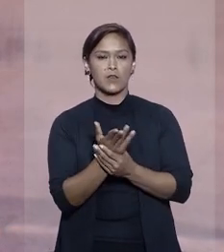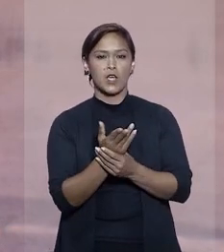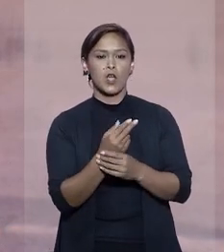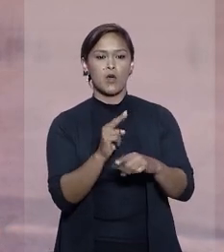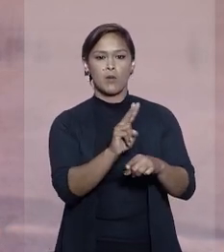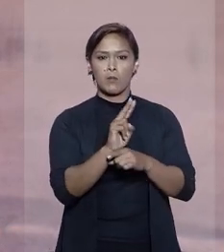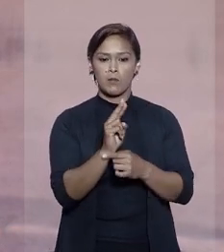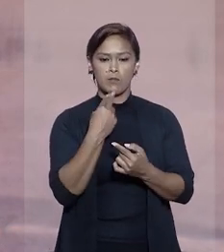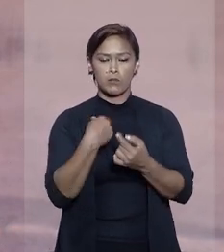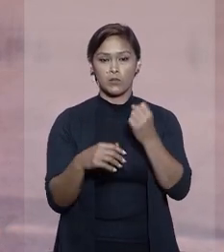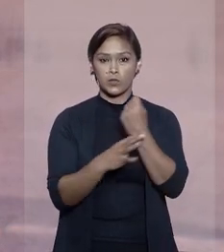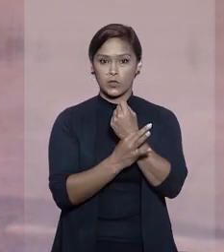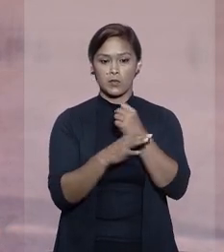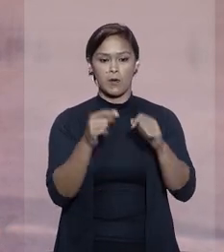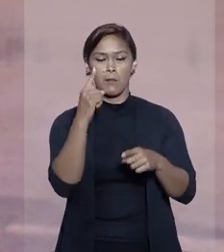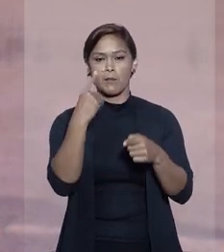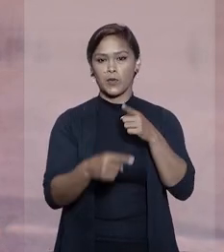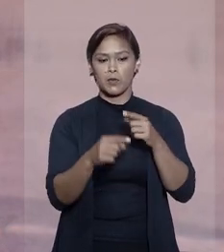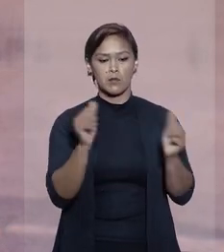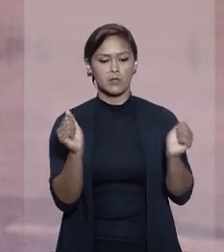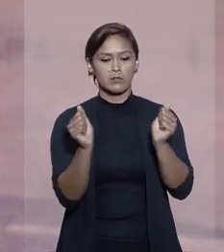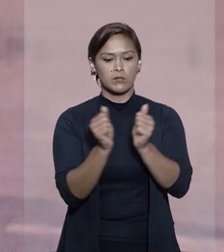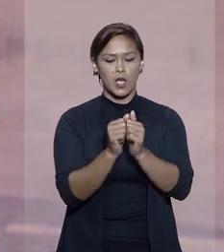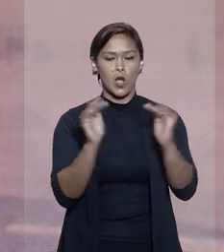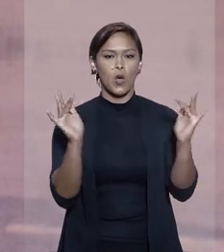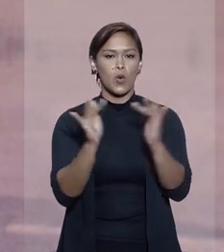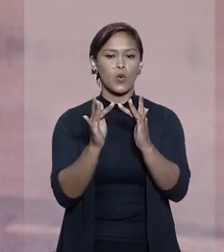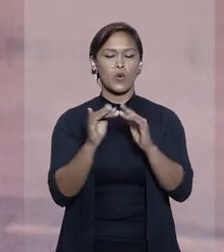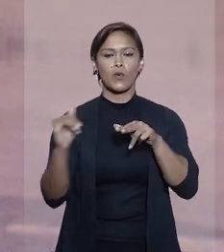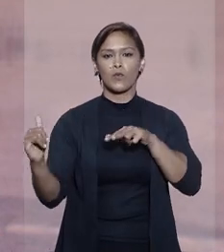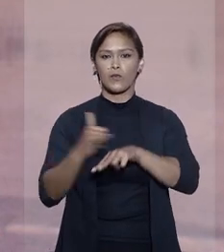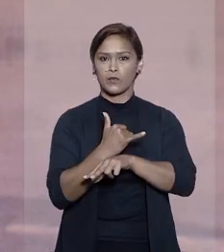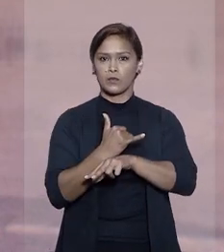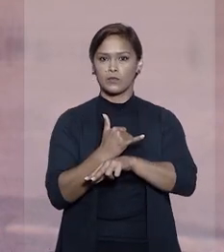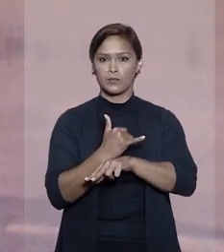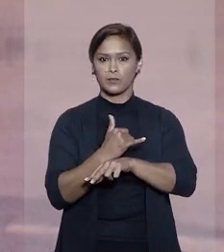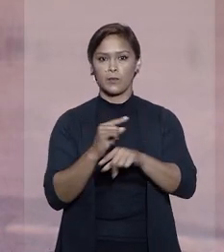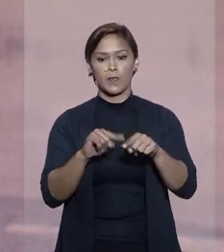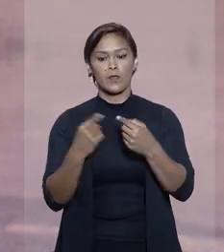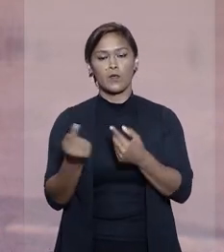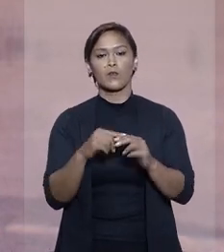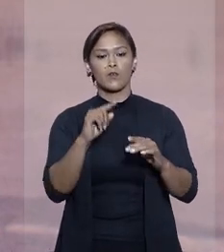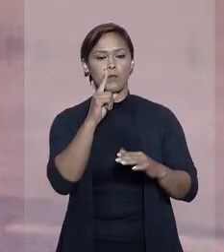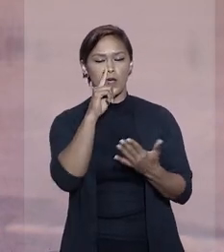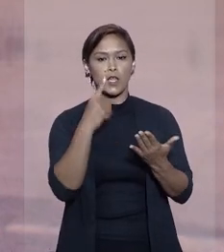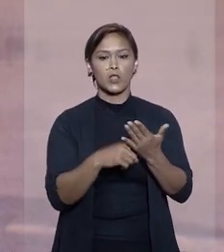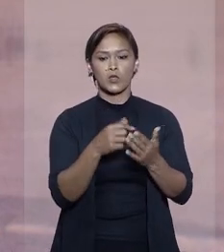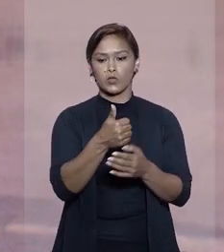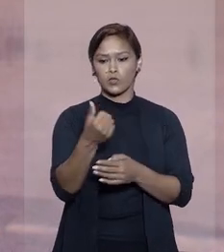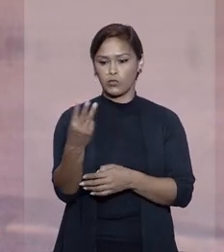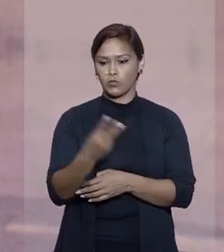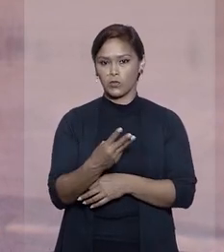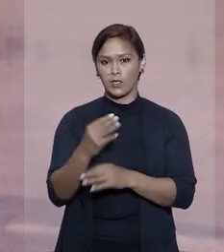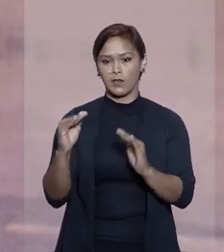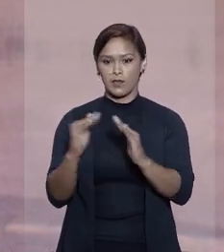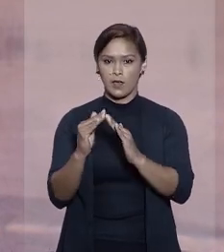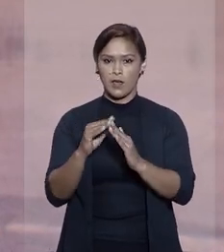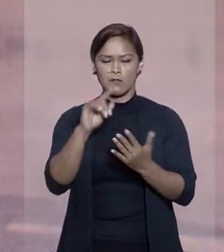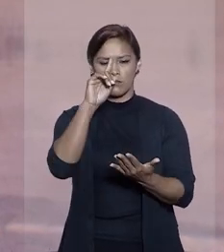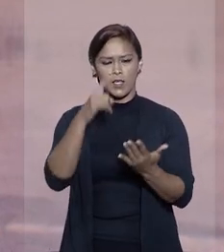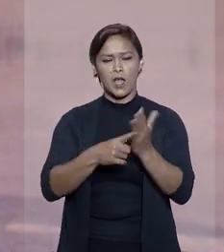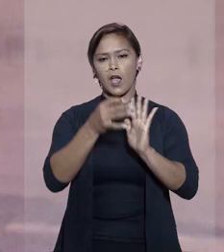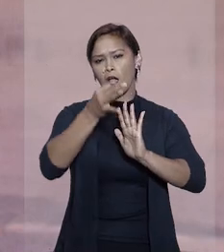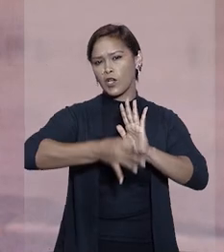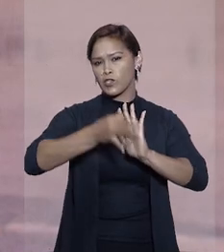protetiva para proibí-lo de se aproximar ou ter contato com as vítimas. Como ele é dono de um terço do imóvel, decidiu